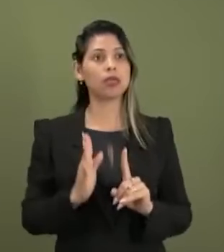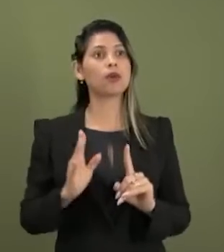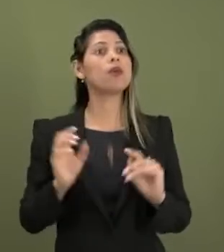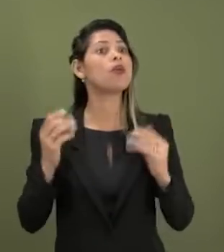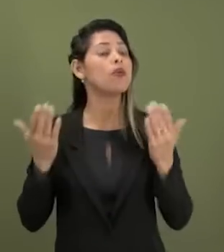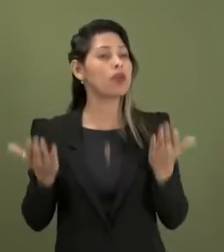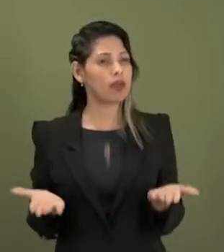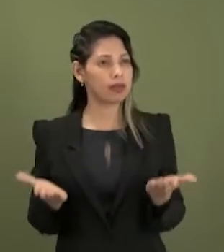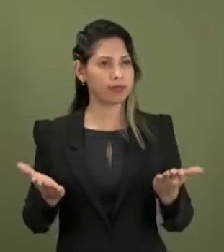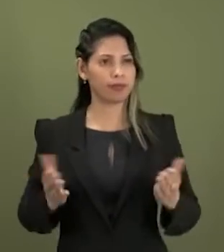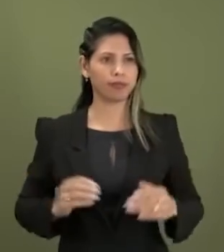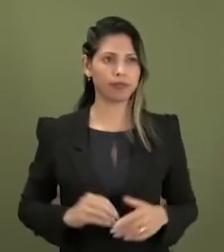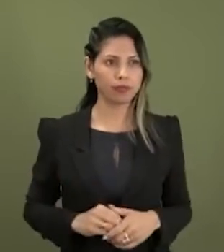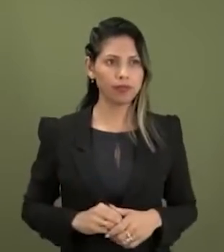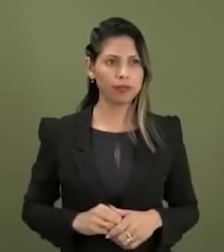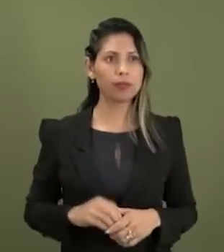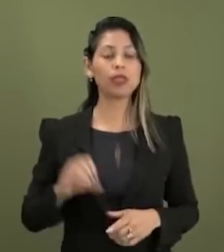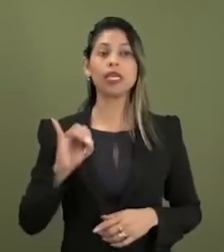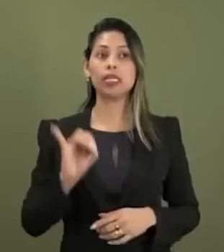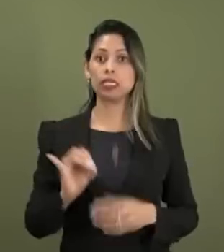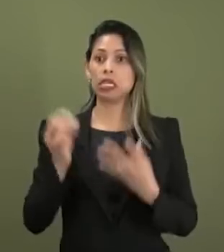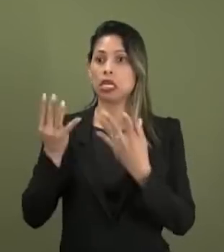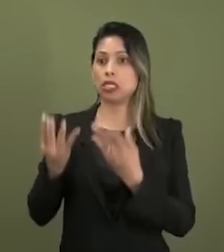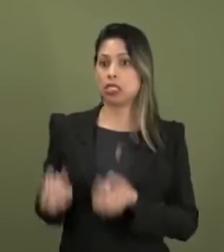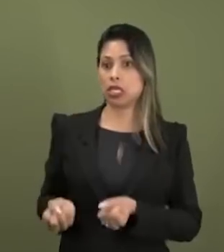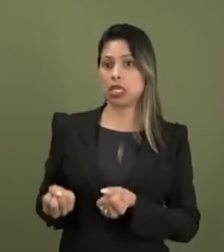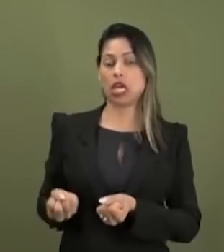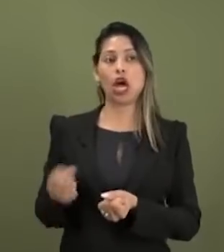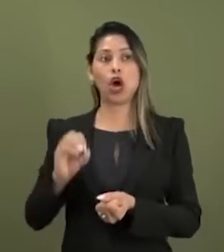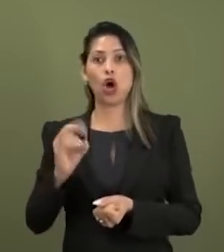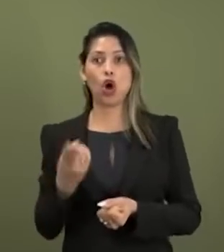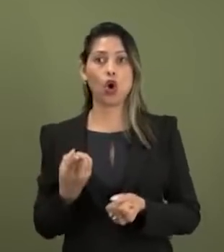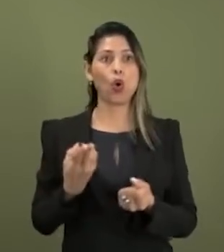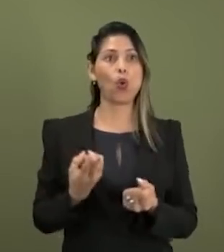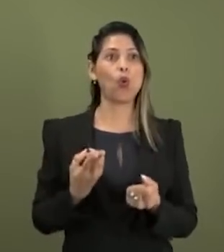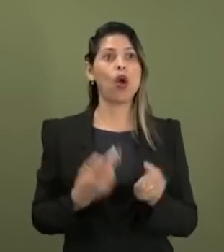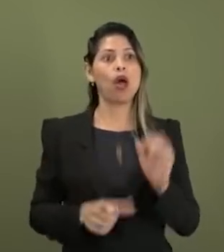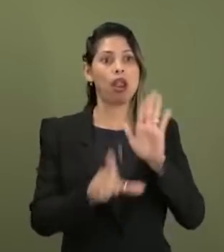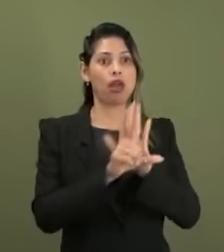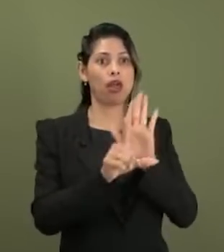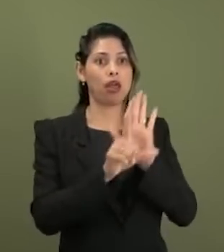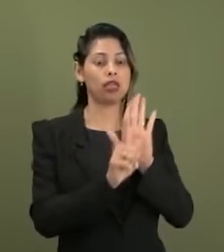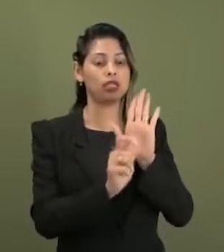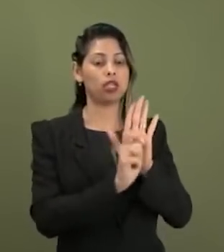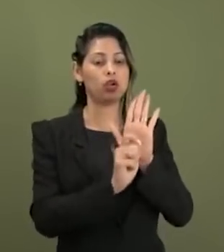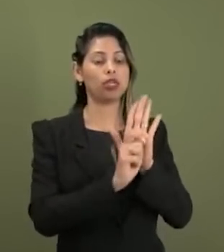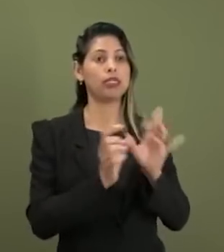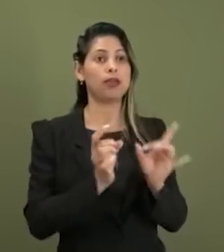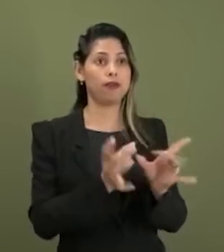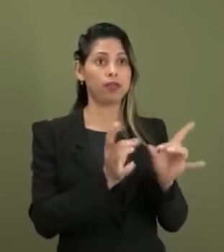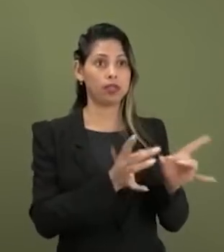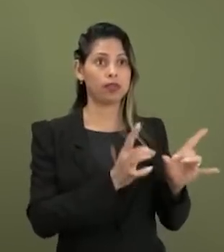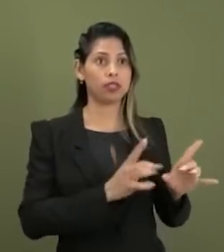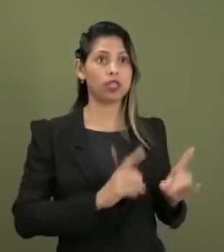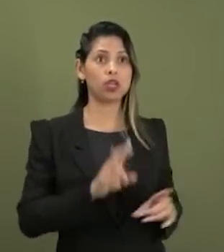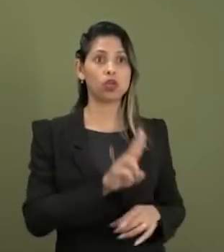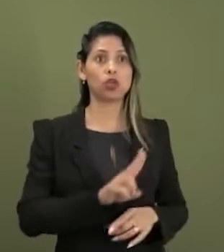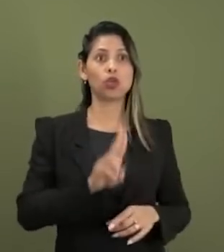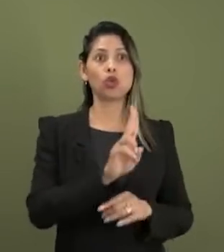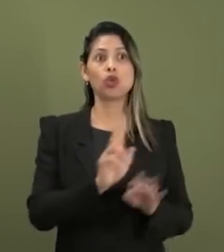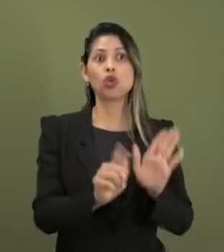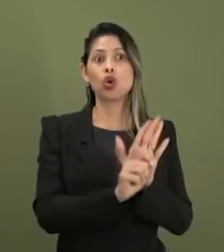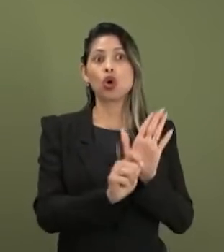-se, ao se permitir ou ao se legalizar o porte de drogas para uso pessoal,